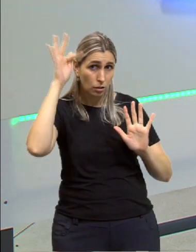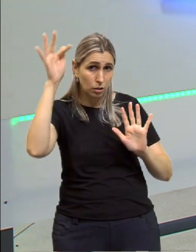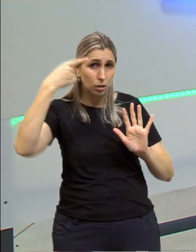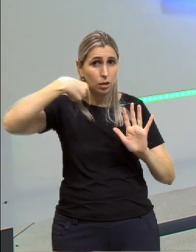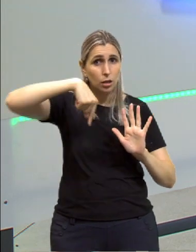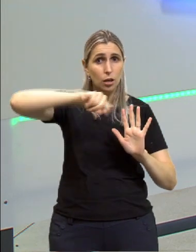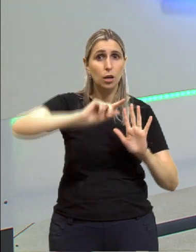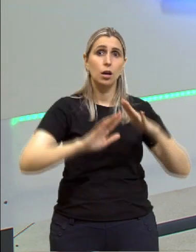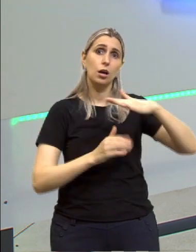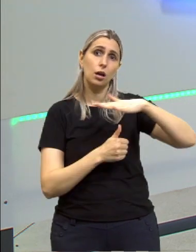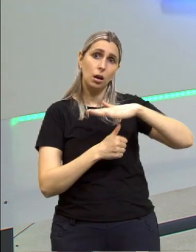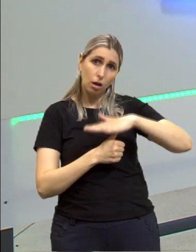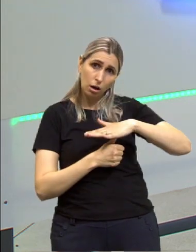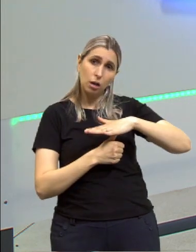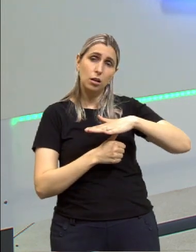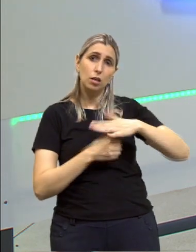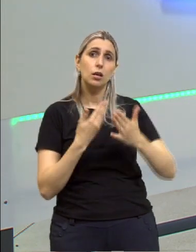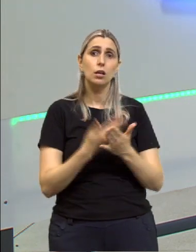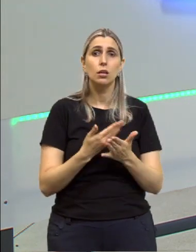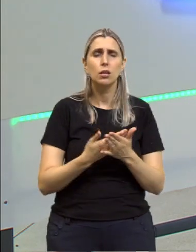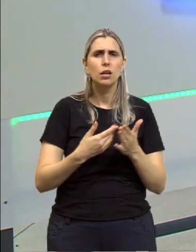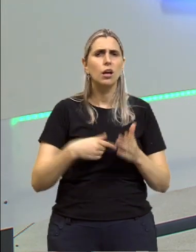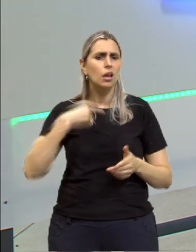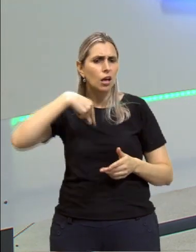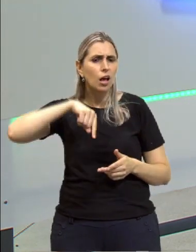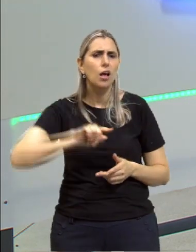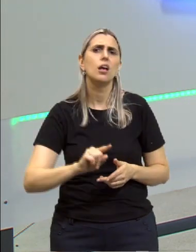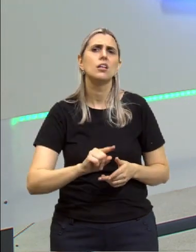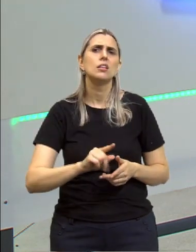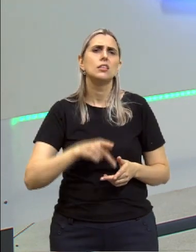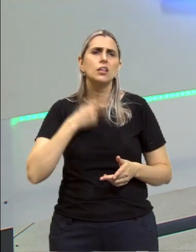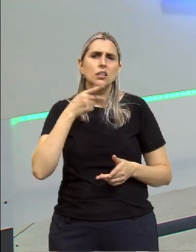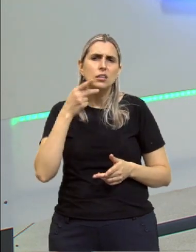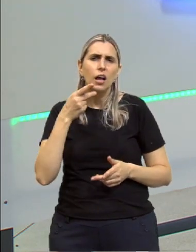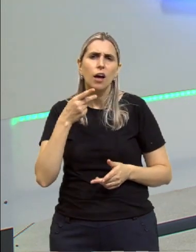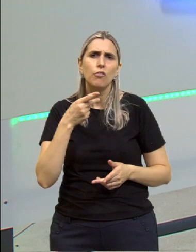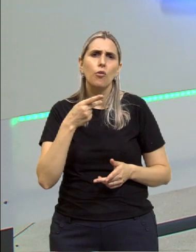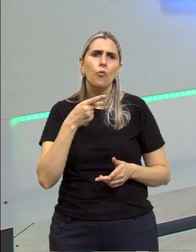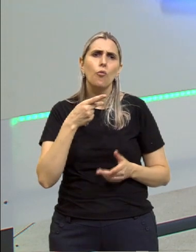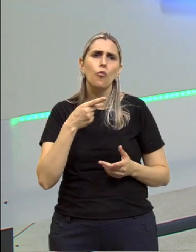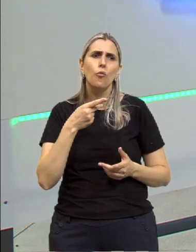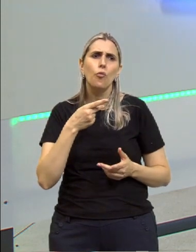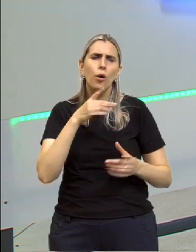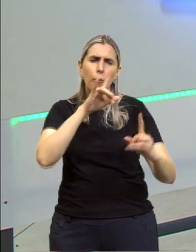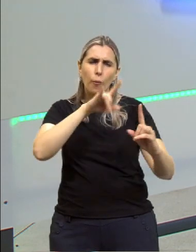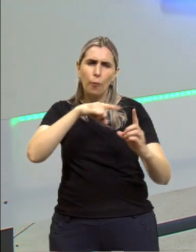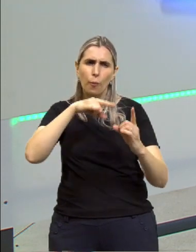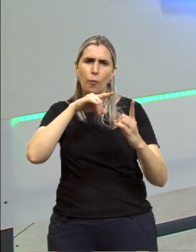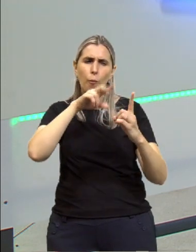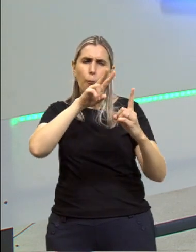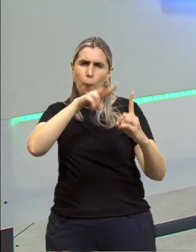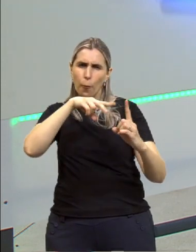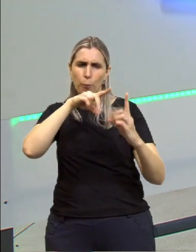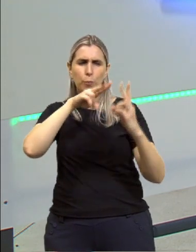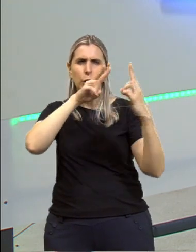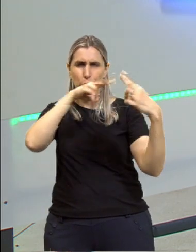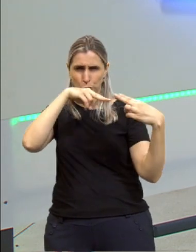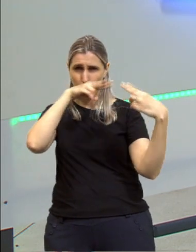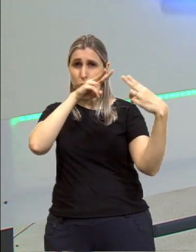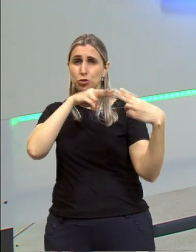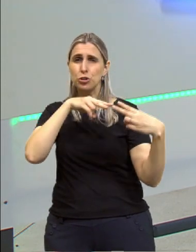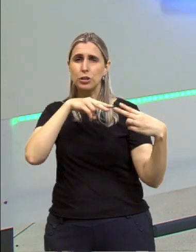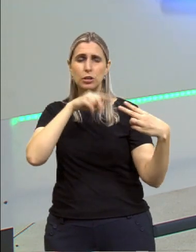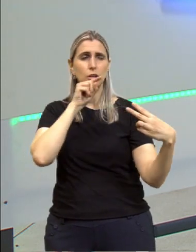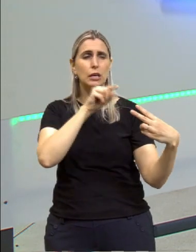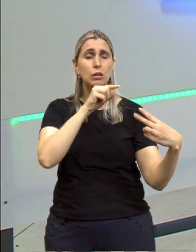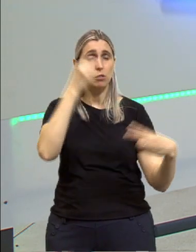praça, nas aulas passadas, e lá eles tentavam convencer, ou convenciam as pessoas daquilo que eles pensavam era